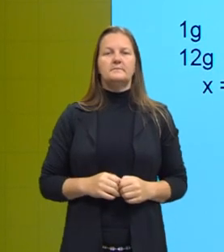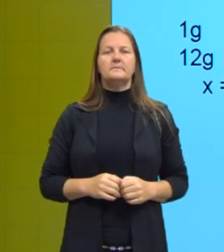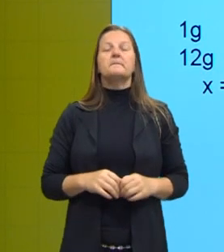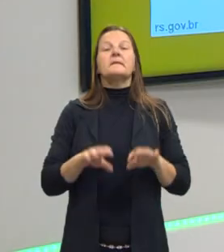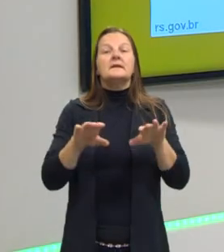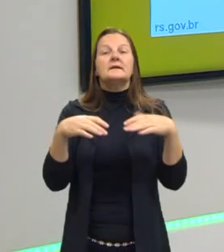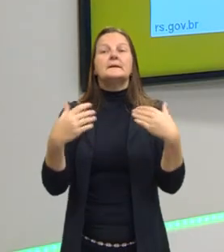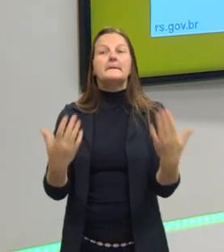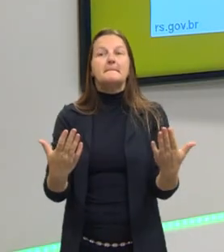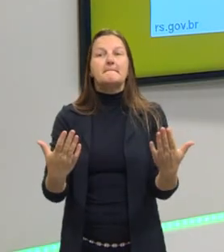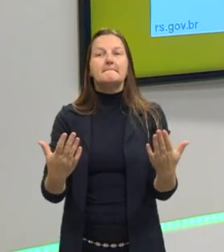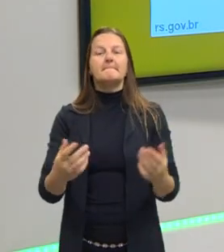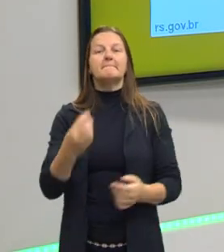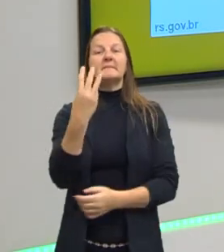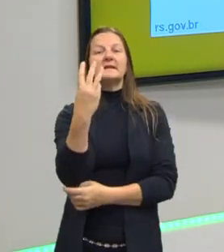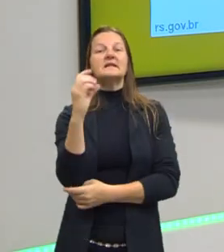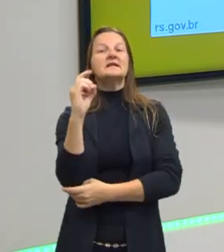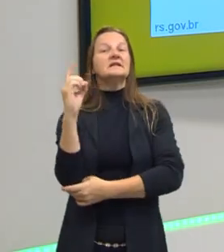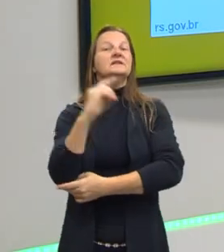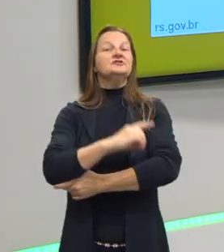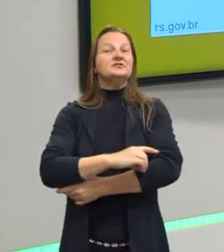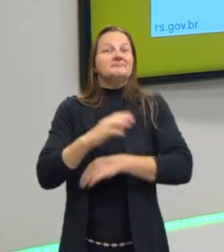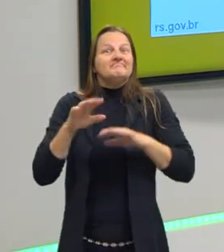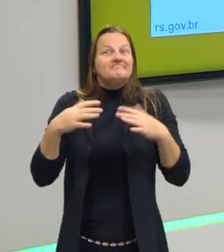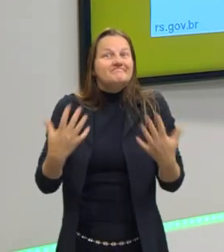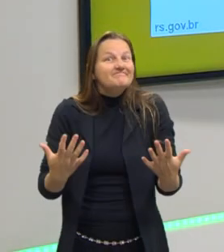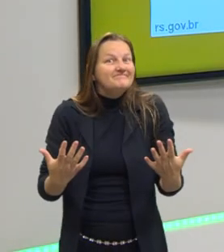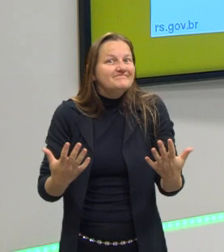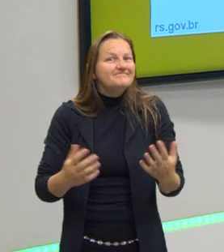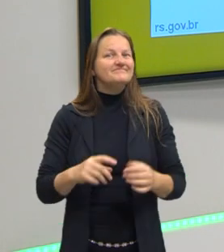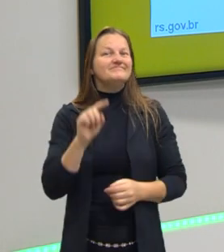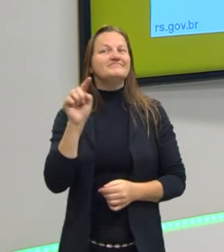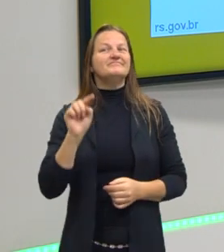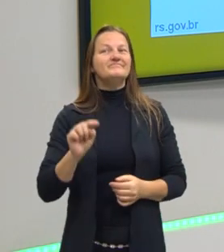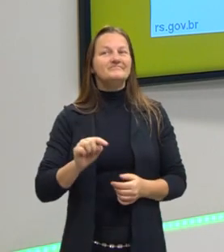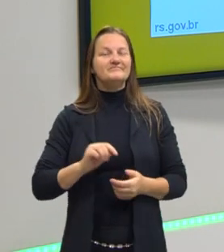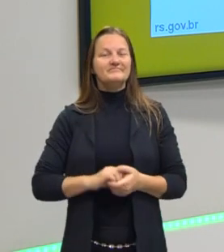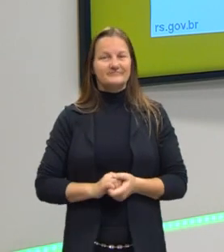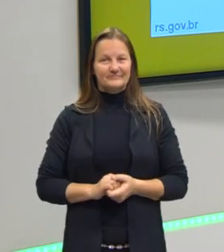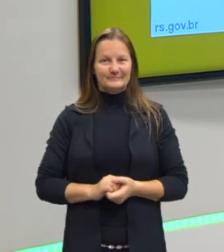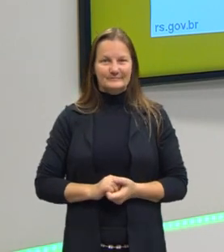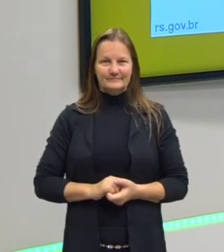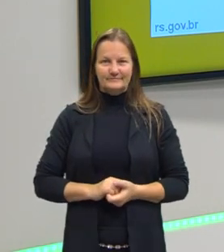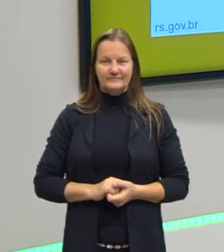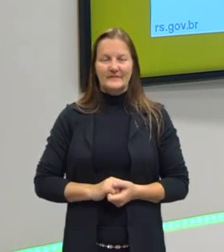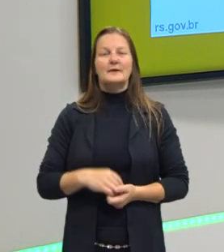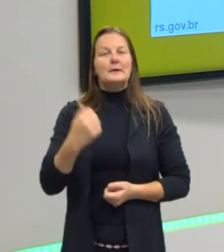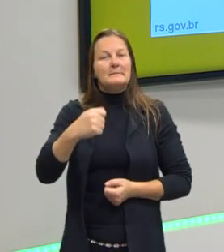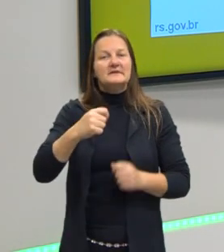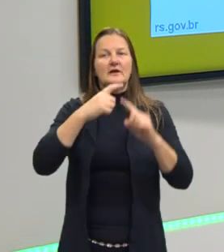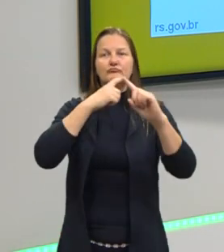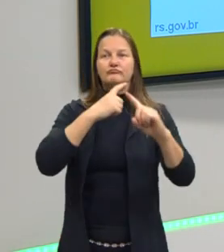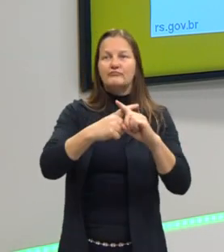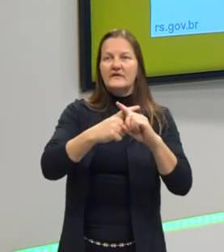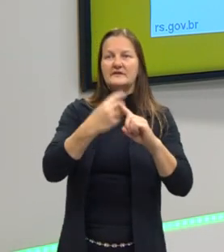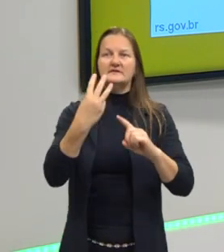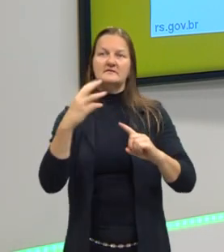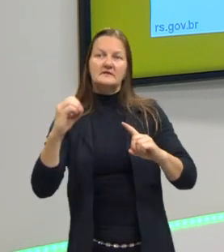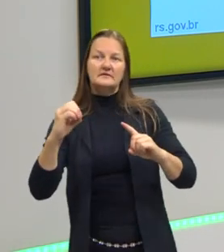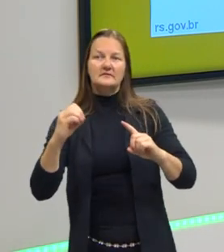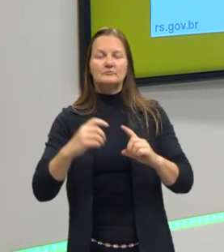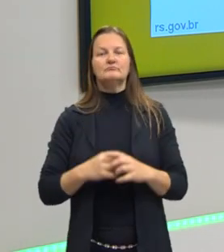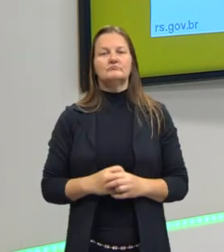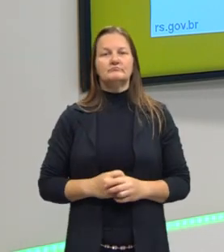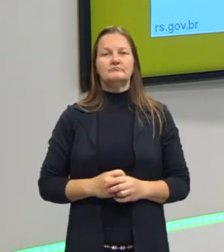Então, em um período de 30 dias, você está perguntando em período de 30 dias e isso é diário. Eu tenho que multiplicar esse valor por 30.